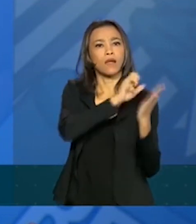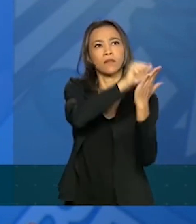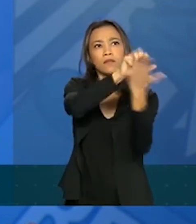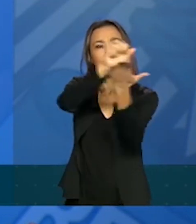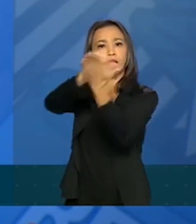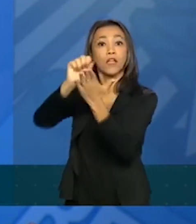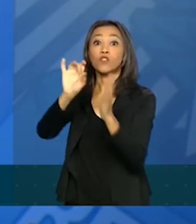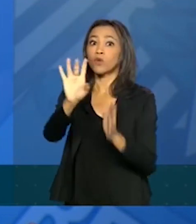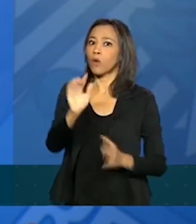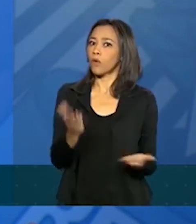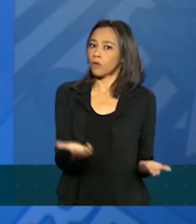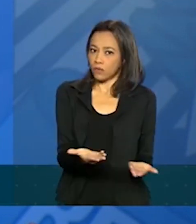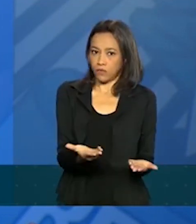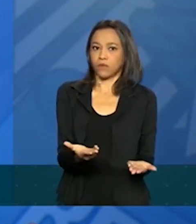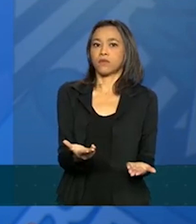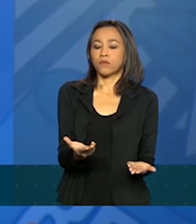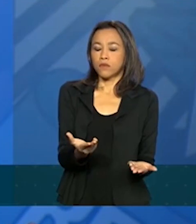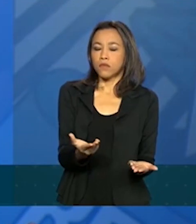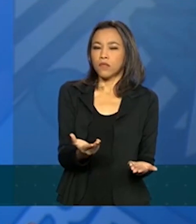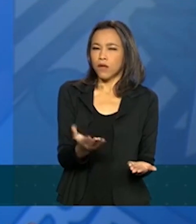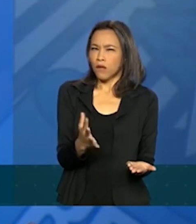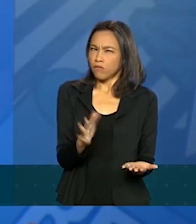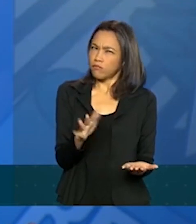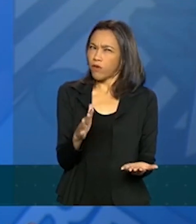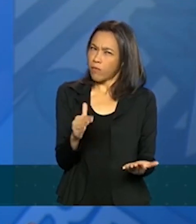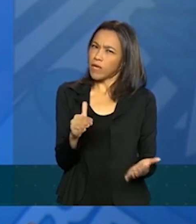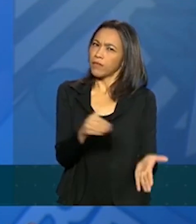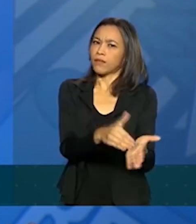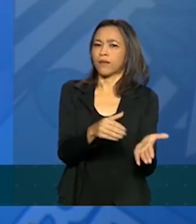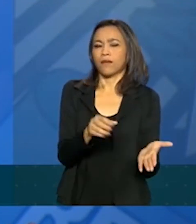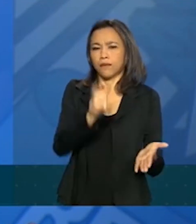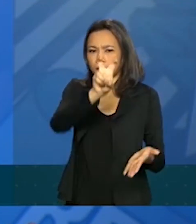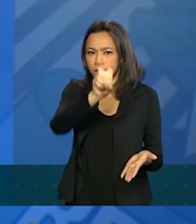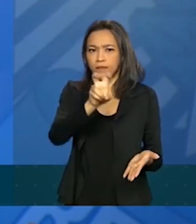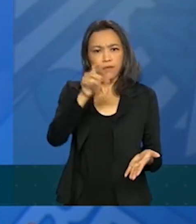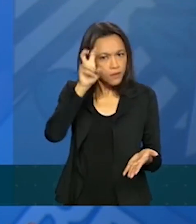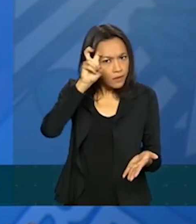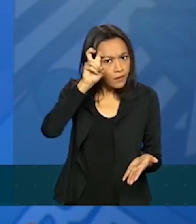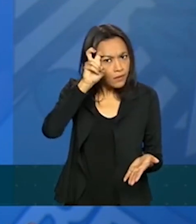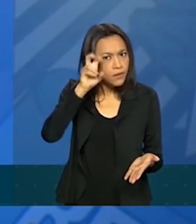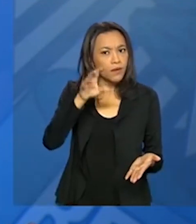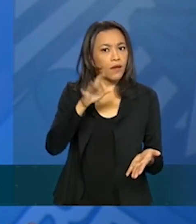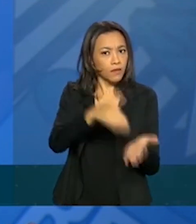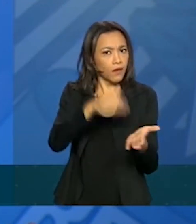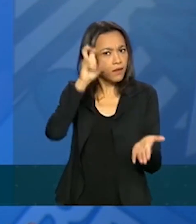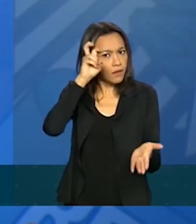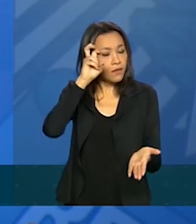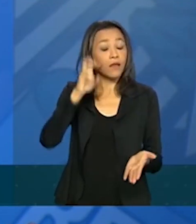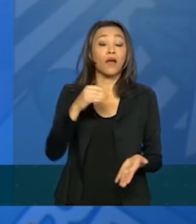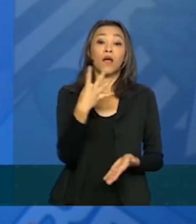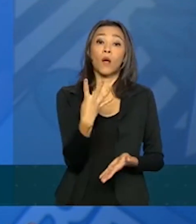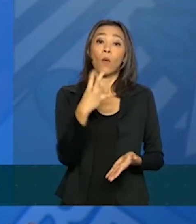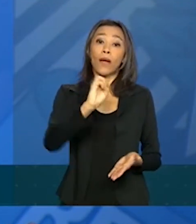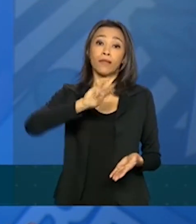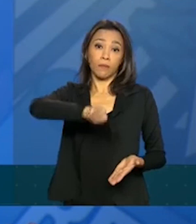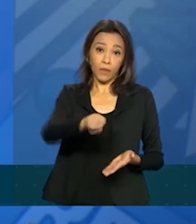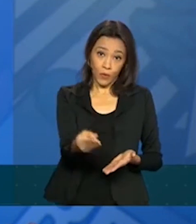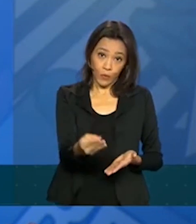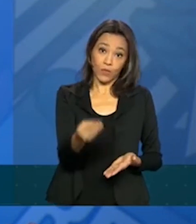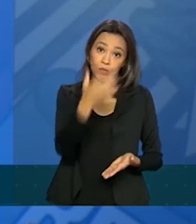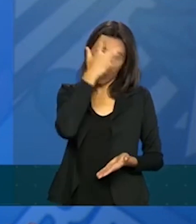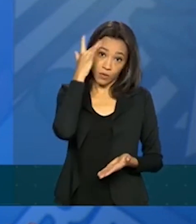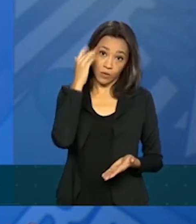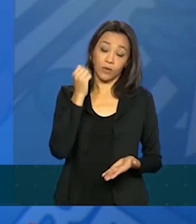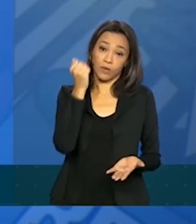só hoje. Provavelmente, até quinta-feira, teremos mais de 40 milhões de brasileiros, o que fará